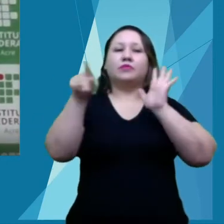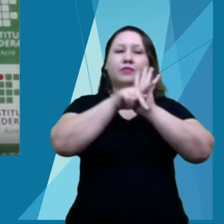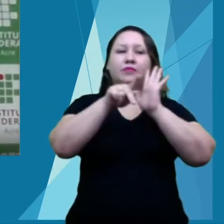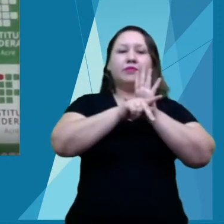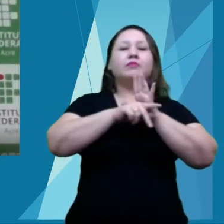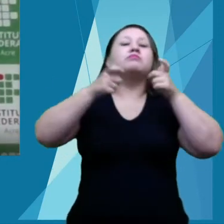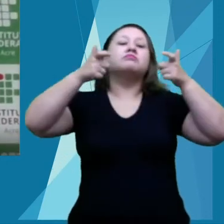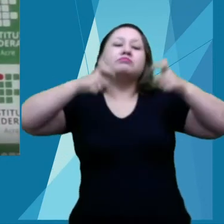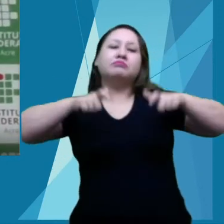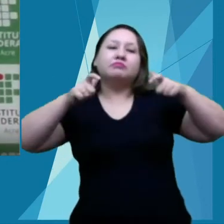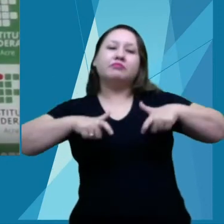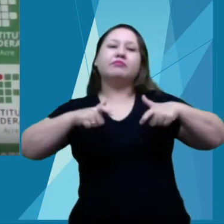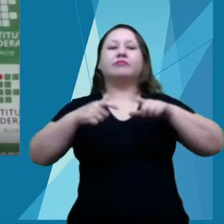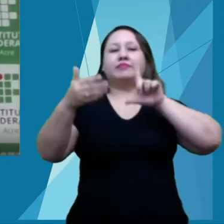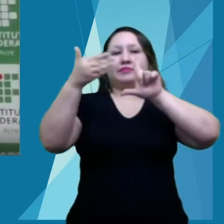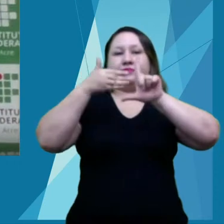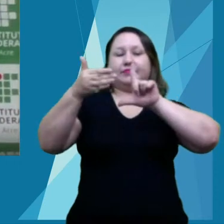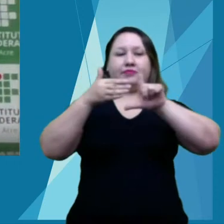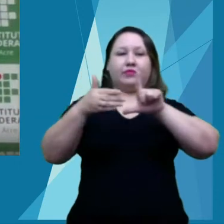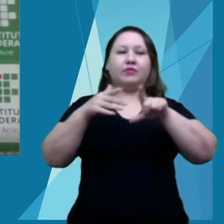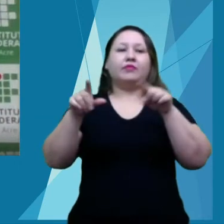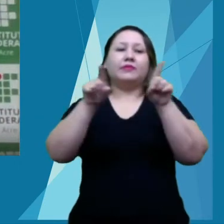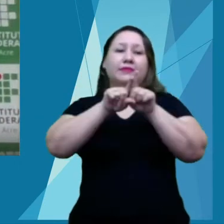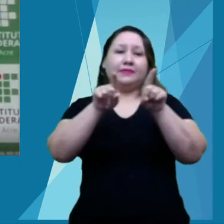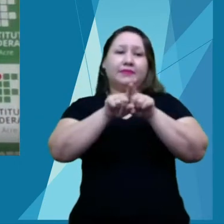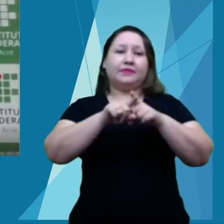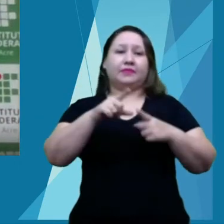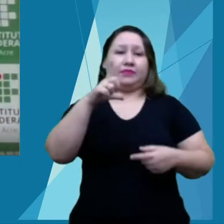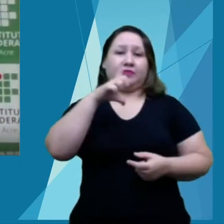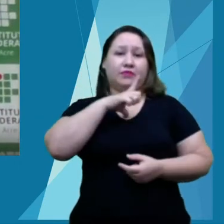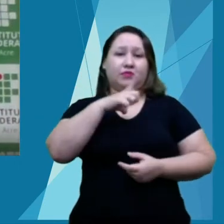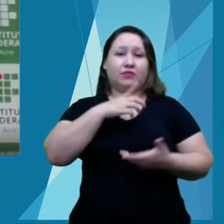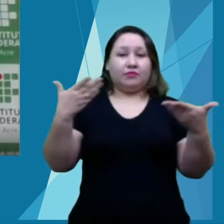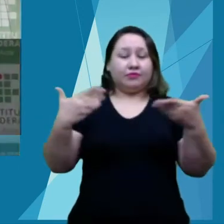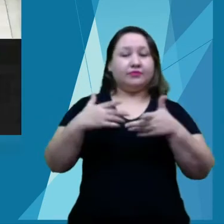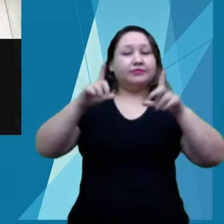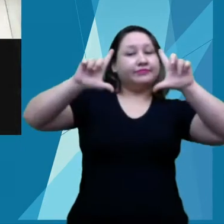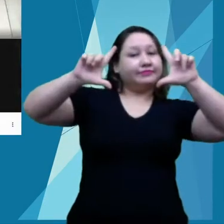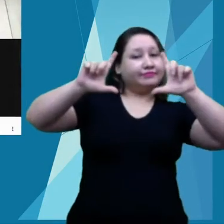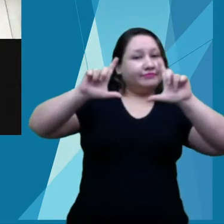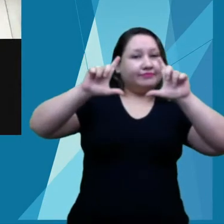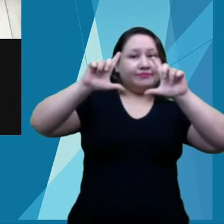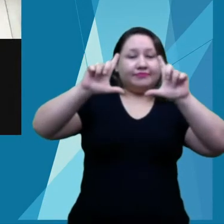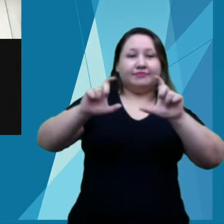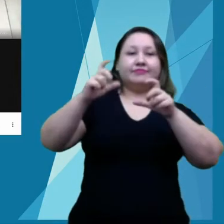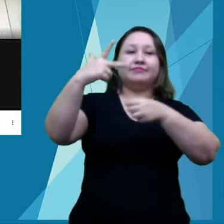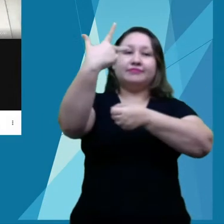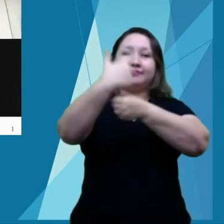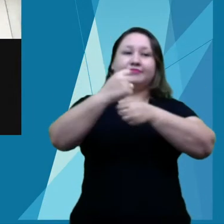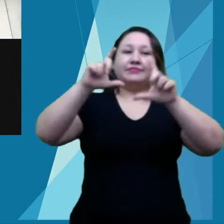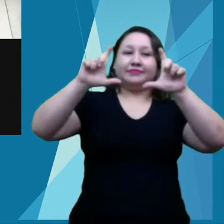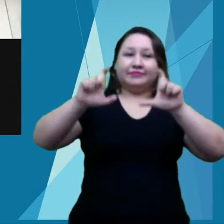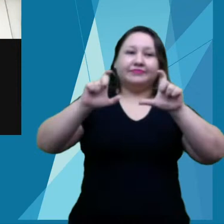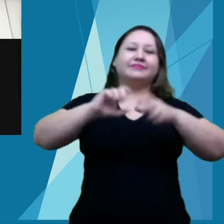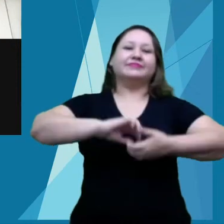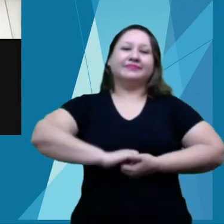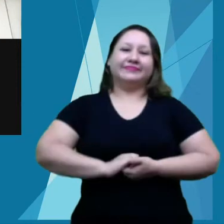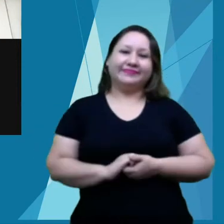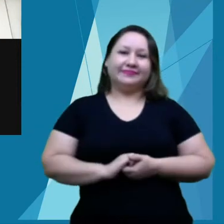Zoom. E neste momento será feito um print desta solenidade para os registros oficiais.